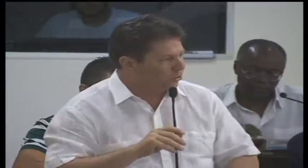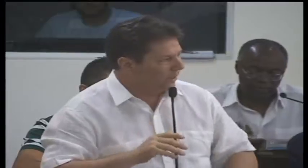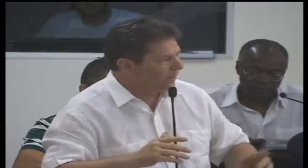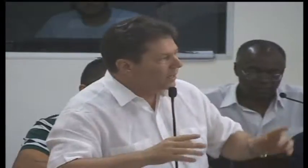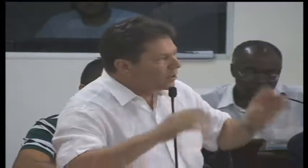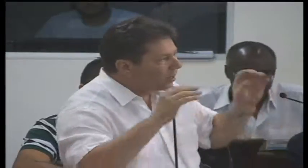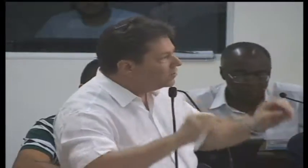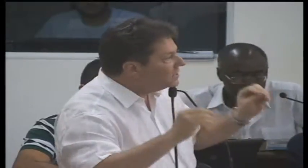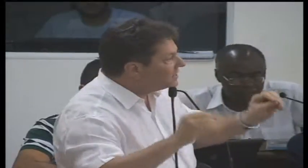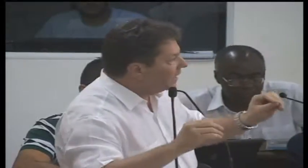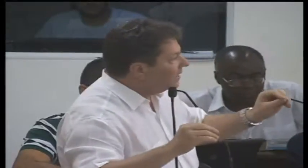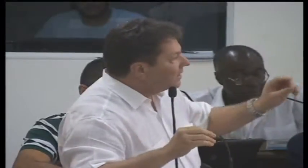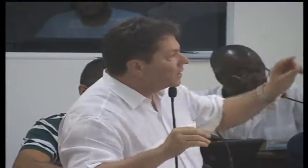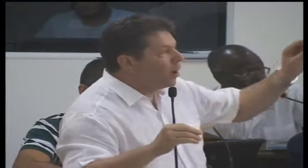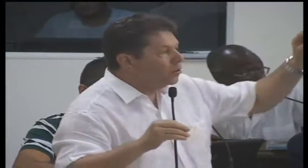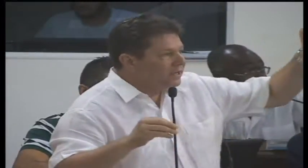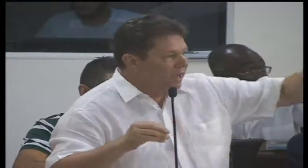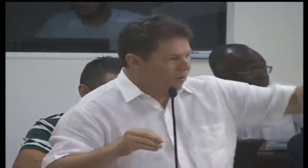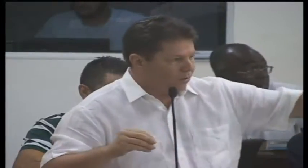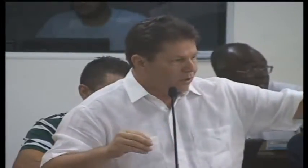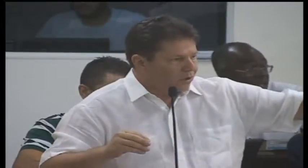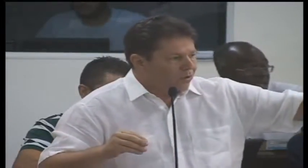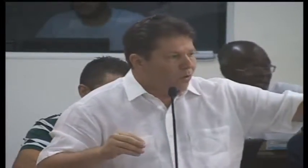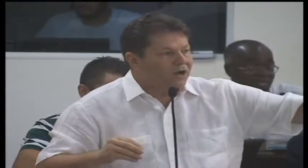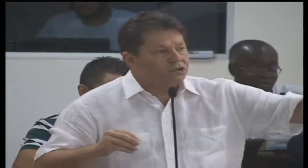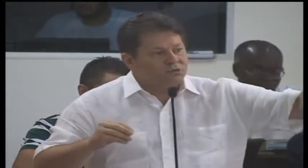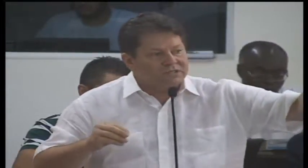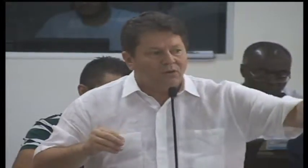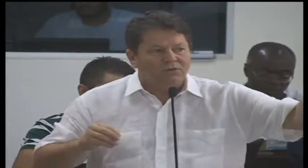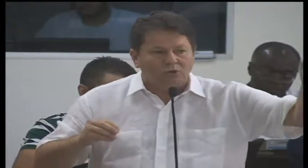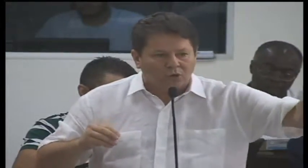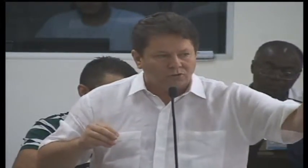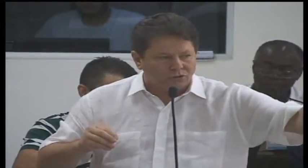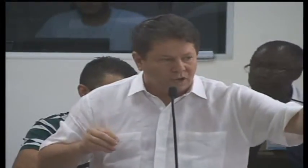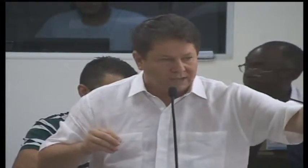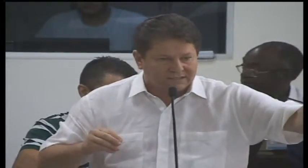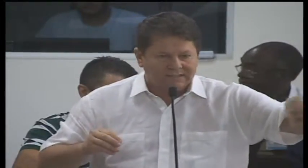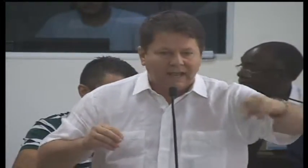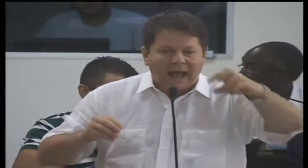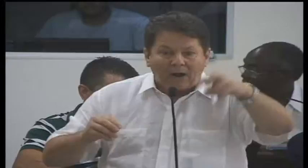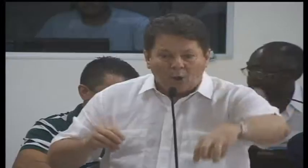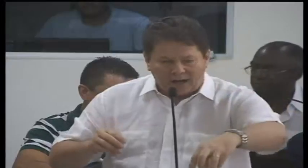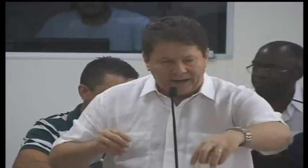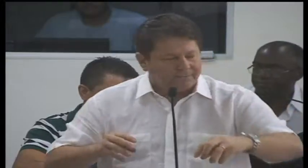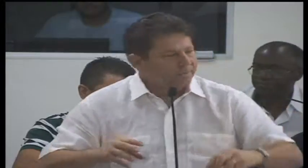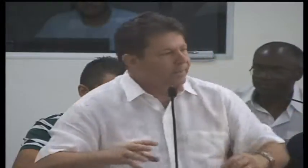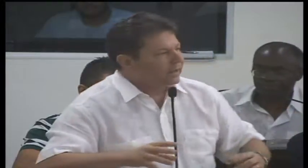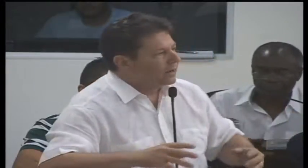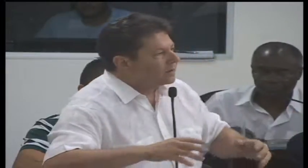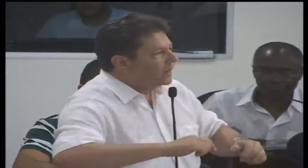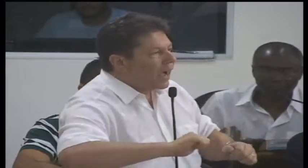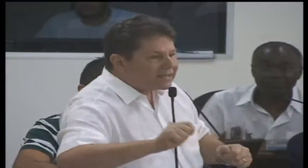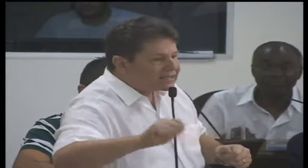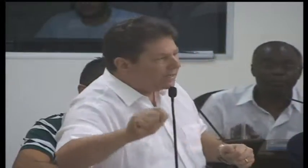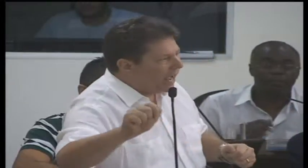ocorrer. Eu quero dizer que com a união, com a junção de todos nós, agora,